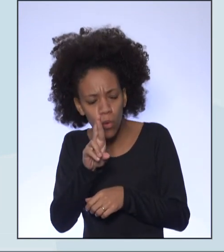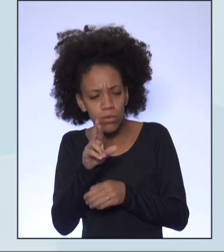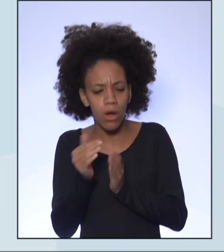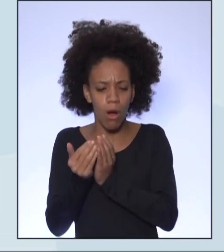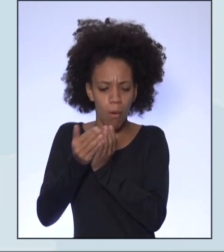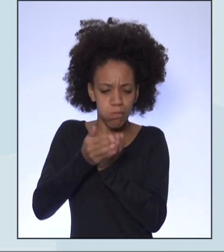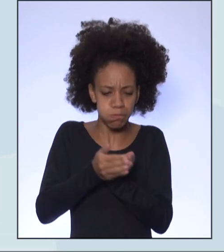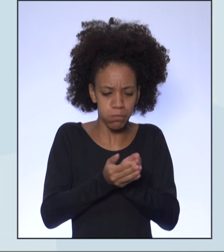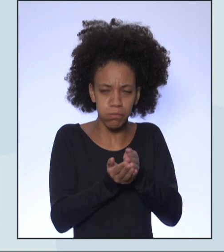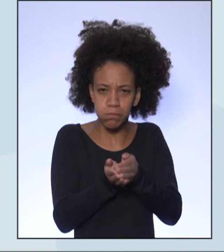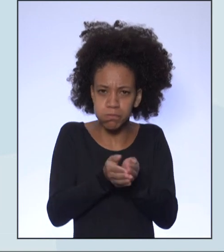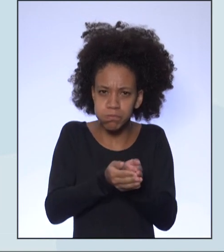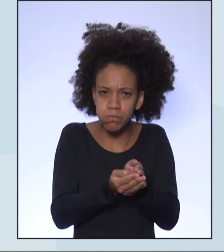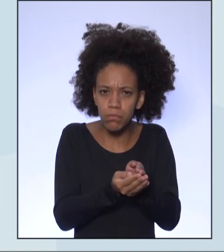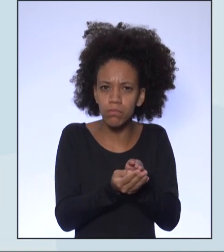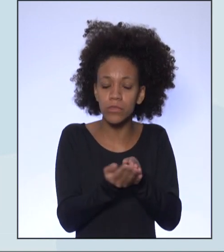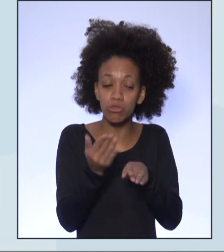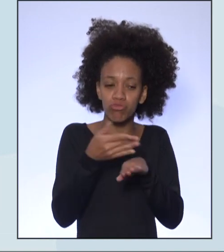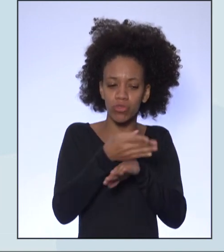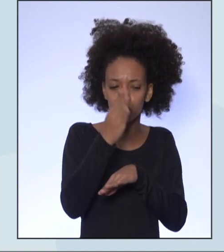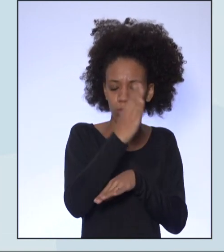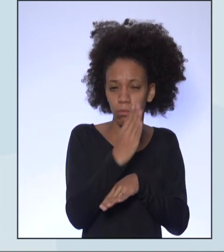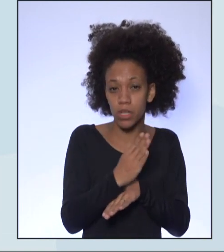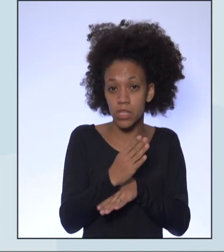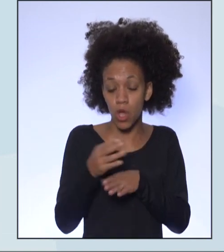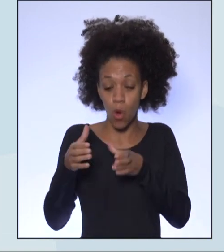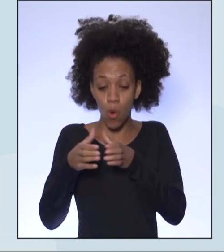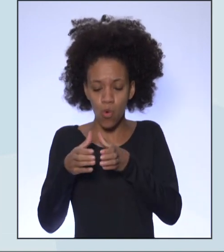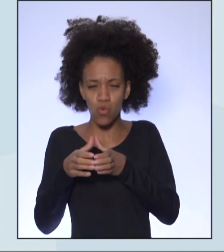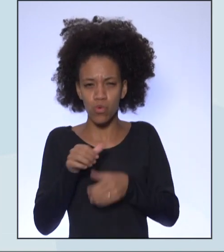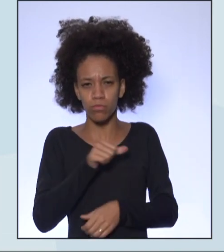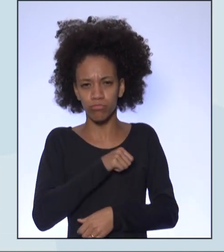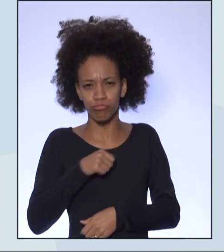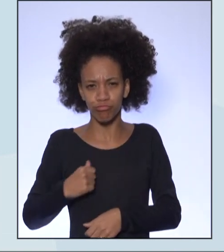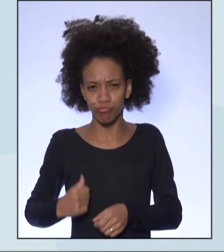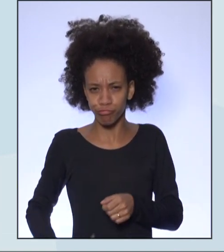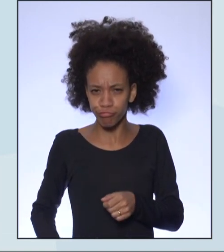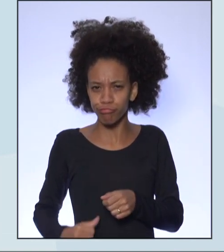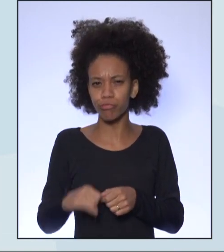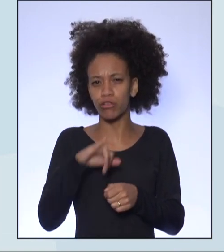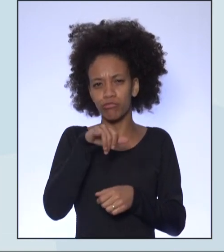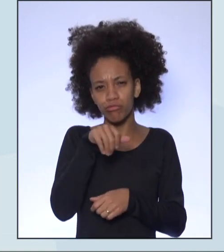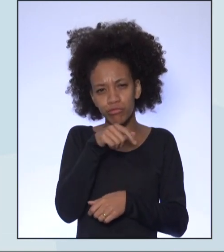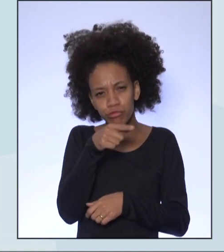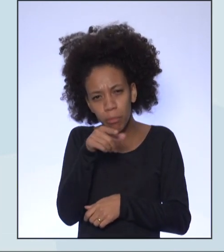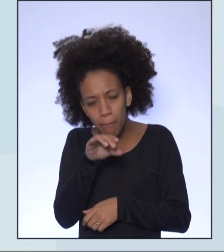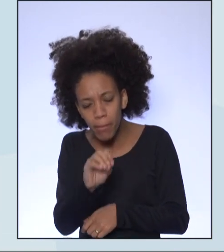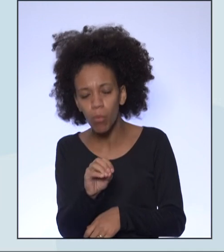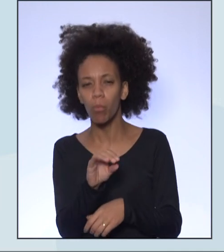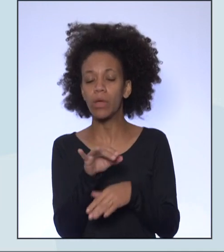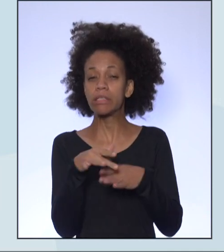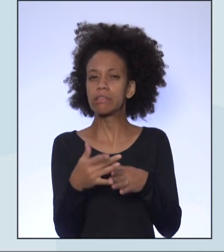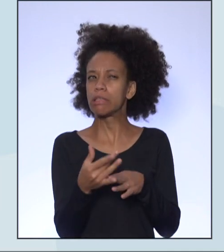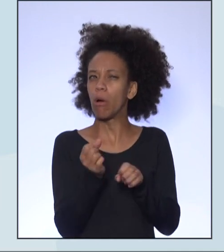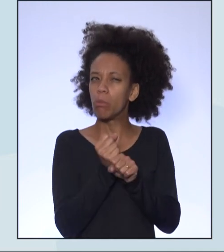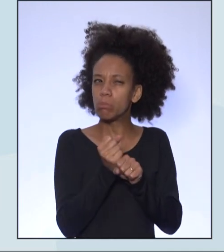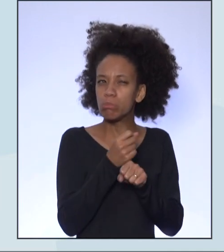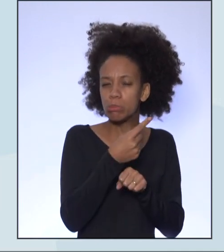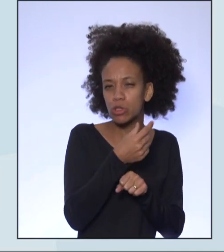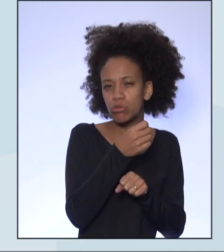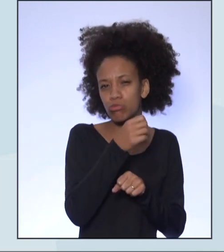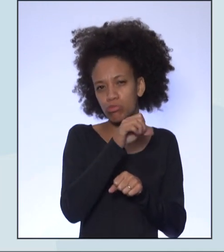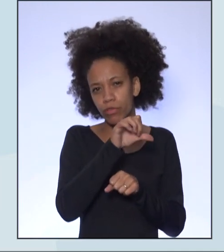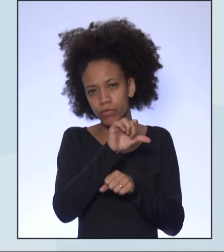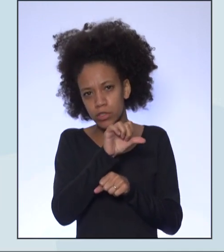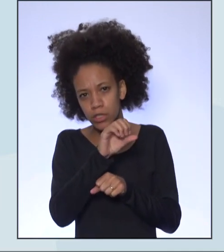comunidade japonesa. Então, em 1908, nós tivemos aí a chegada da comunidade